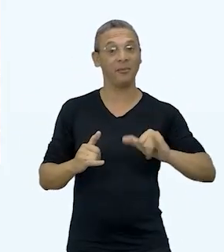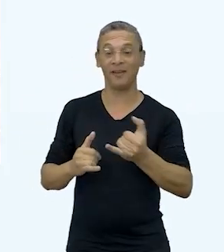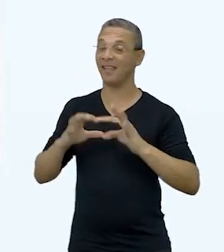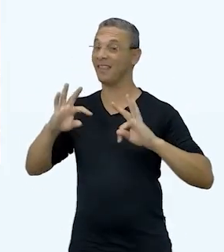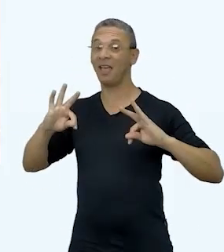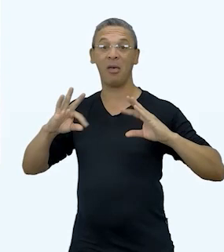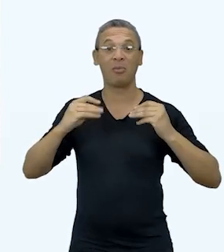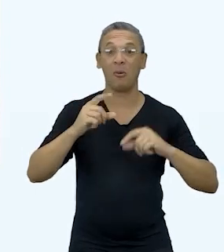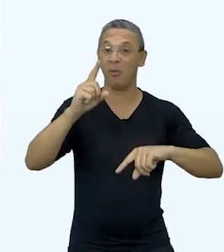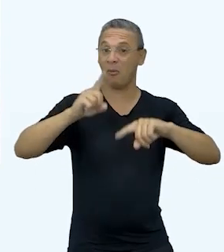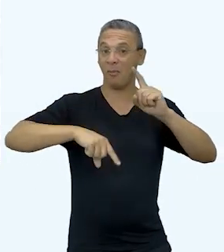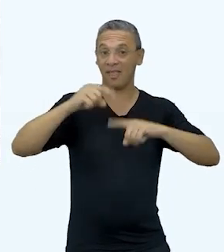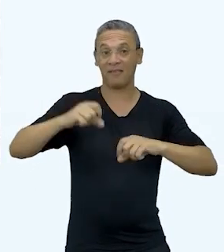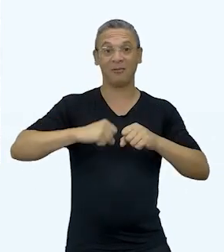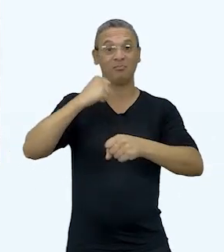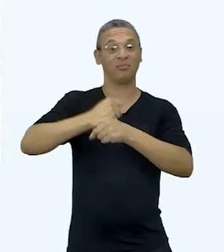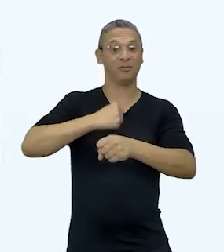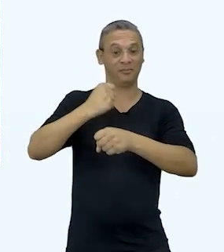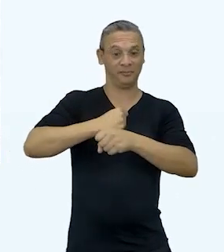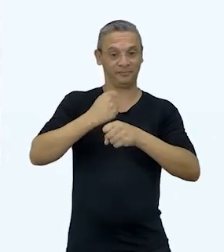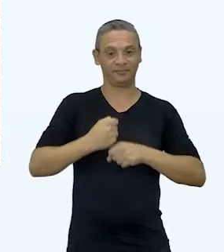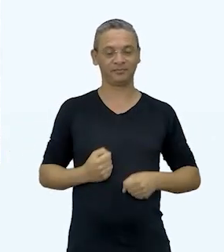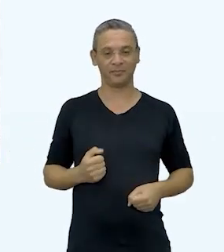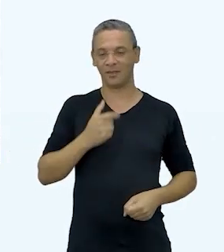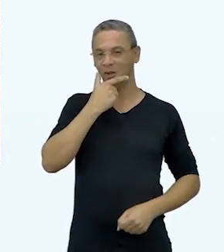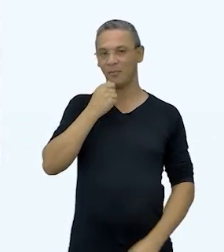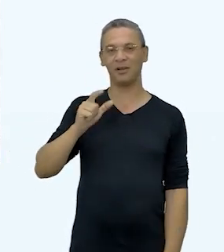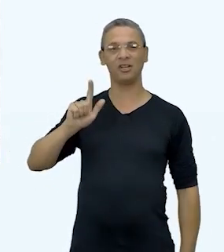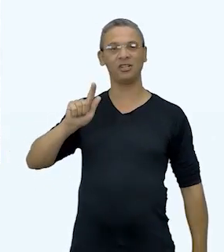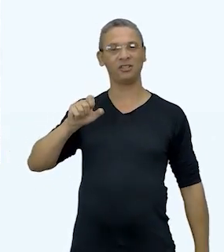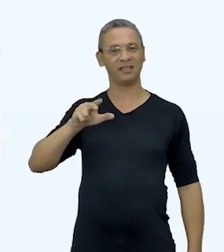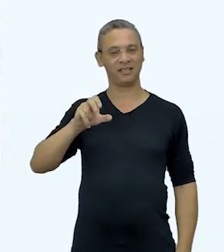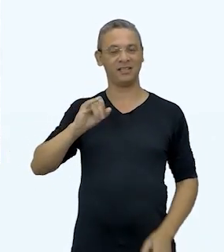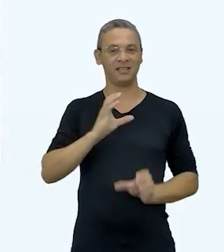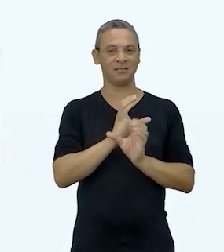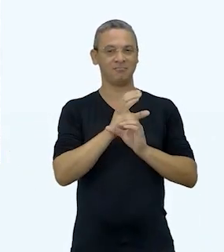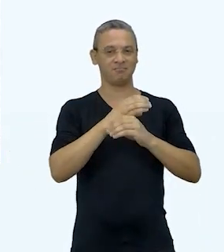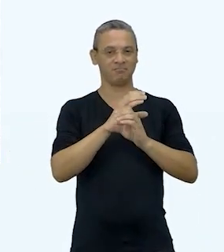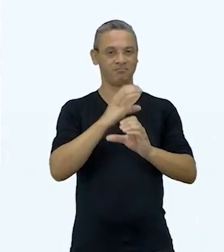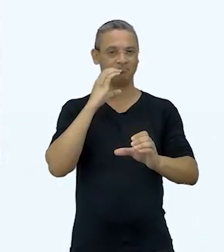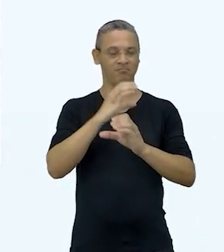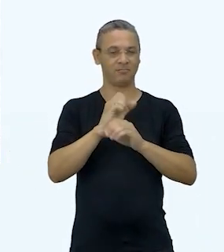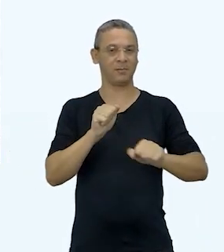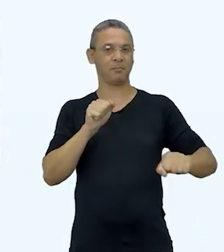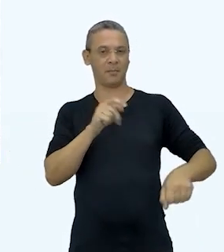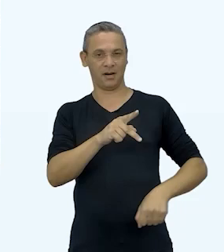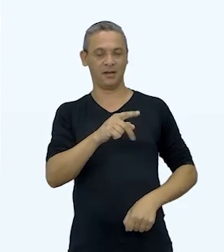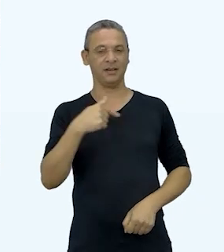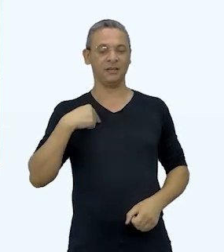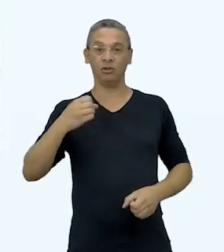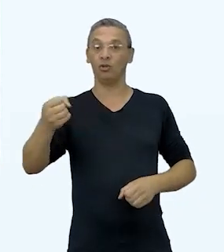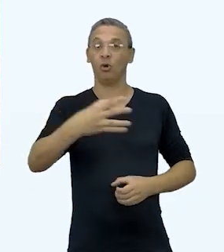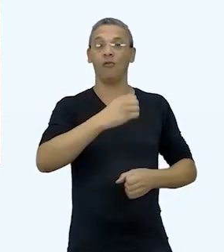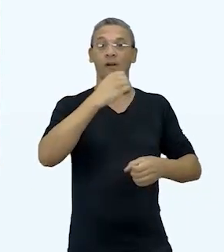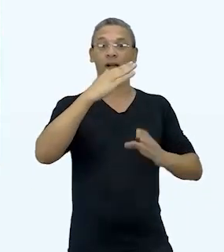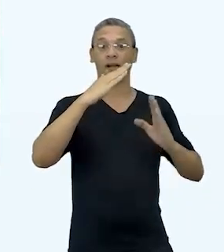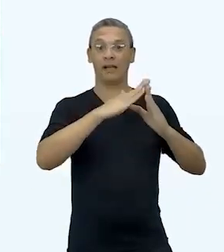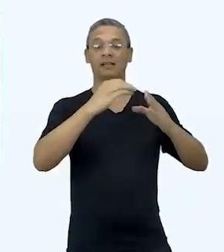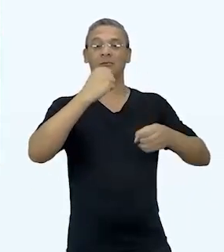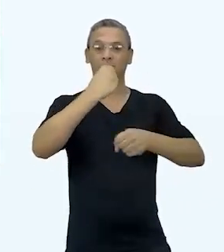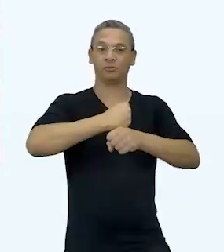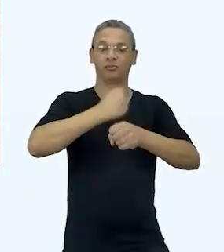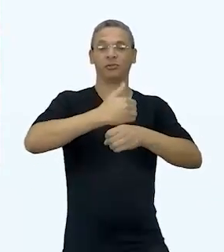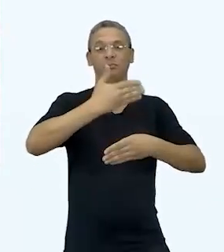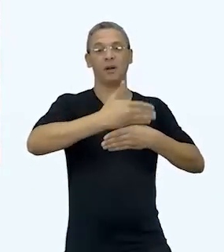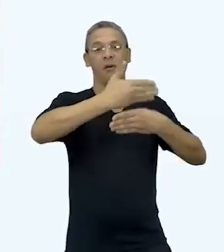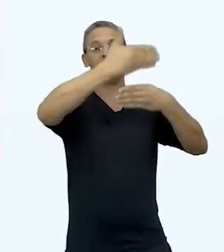tudo no canteiro de obras. Genésio Espíndola, engenheiro militar aposentado, está construindo uma nova casa no sítio,